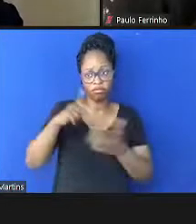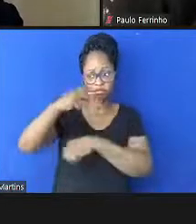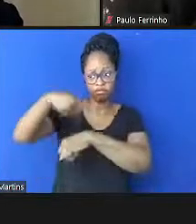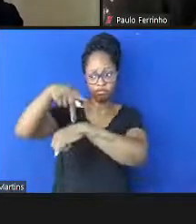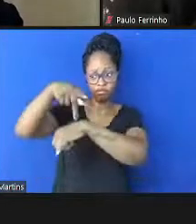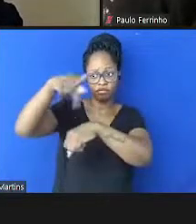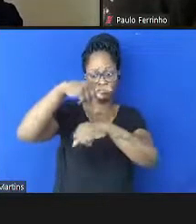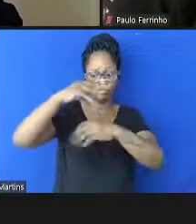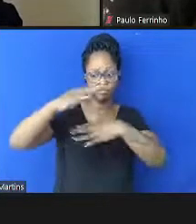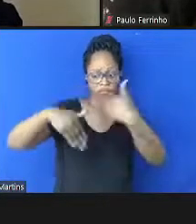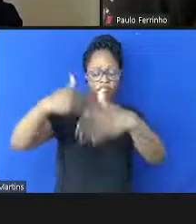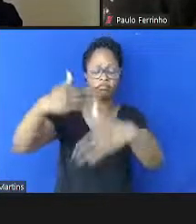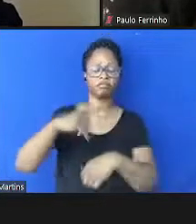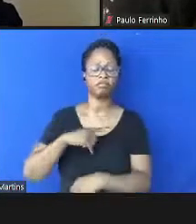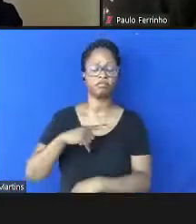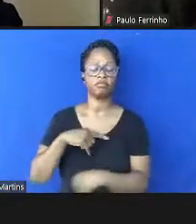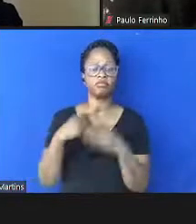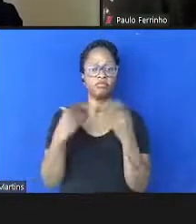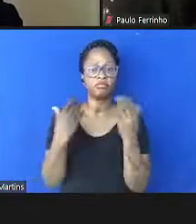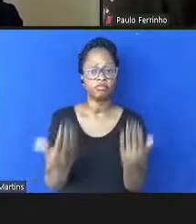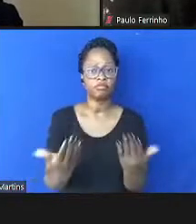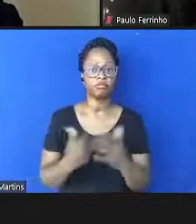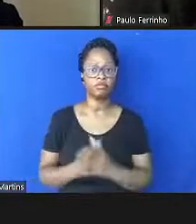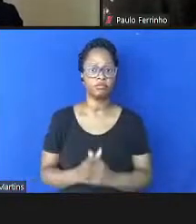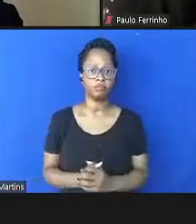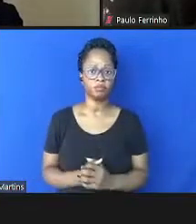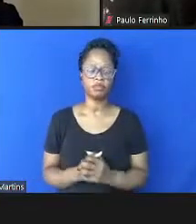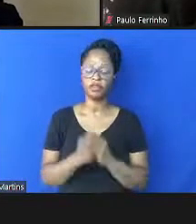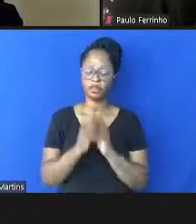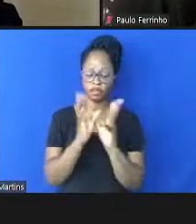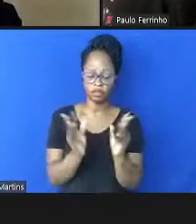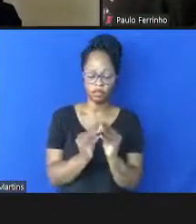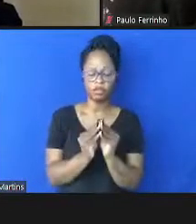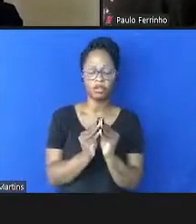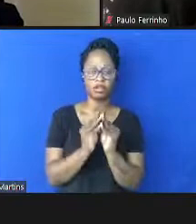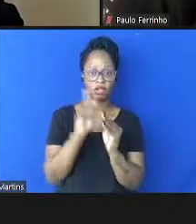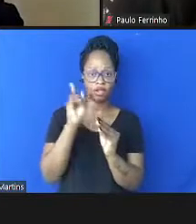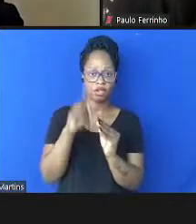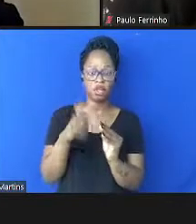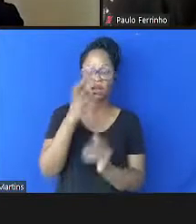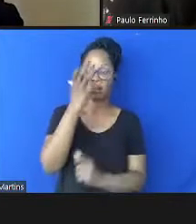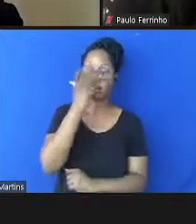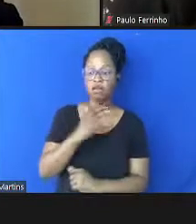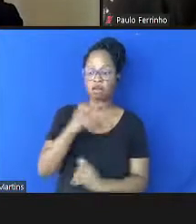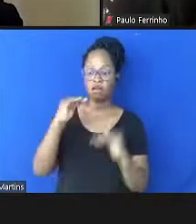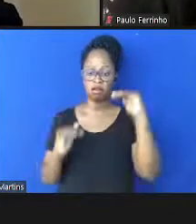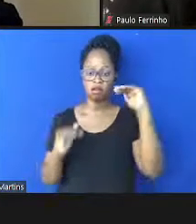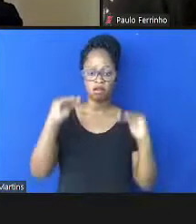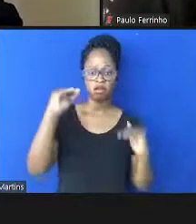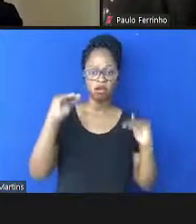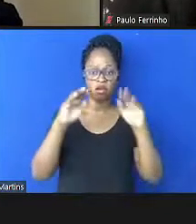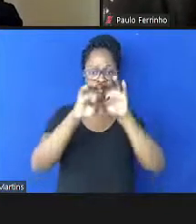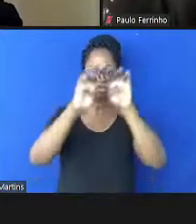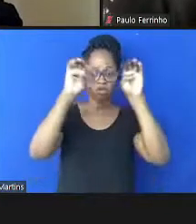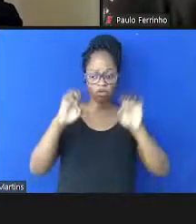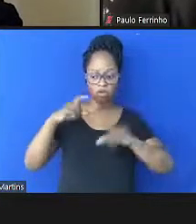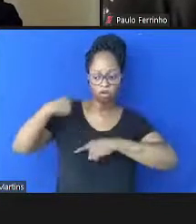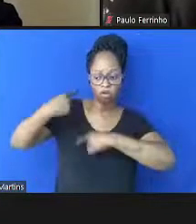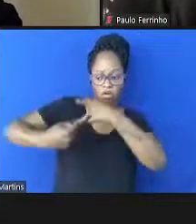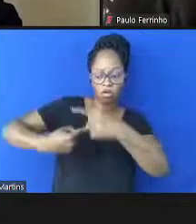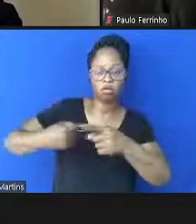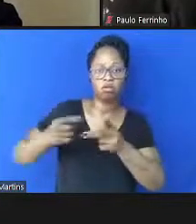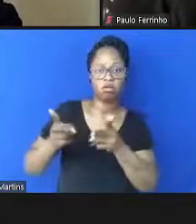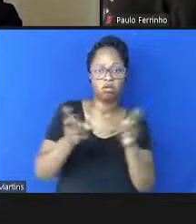desenvolvimento, e, finalmente, a questão das gravíssimas desigualdades estruturais observadas